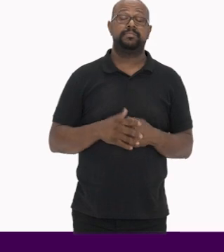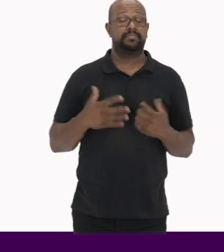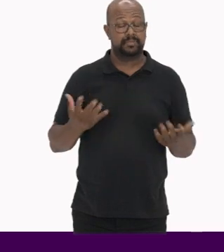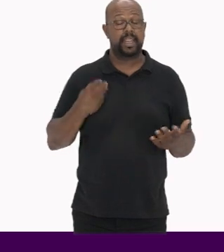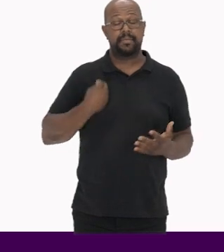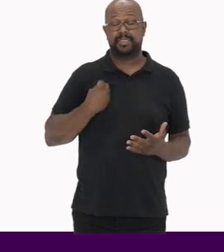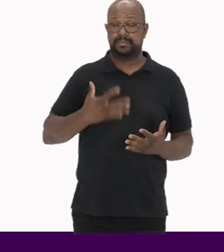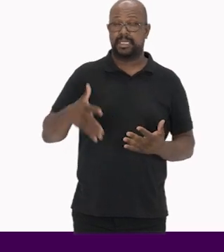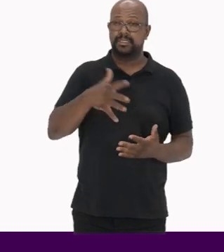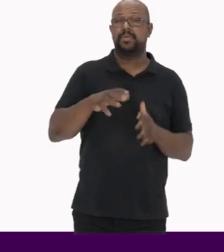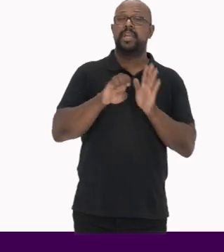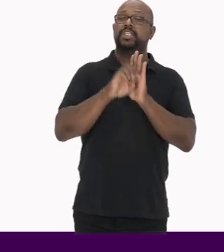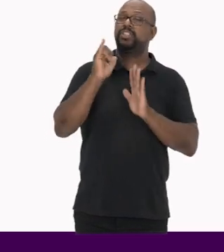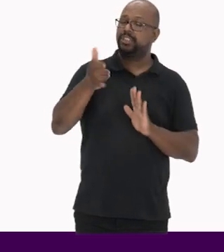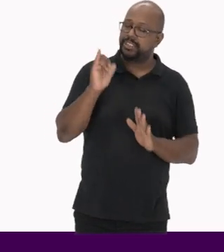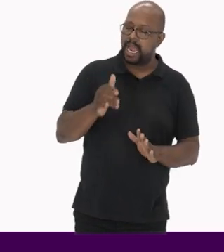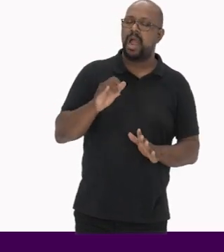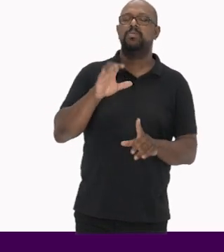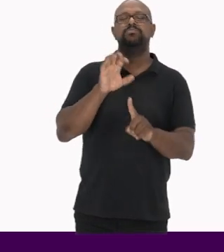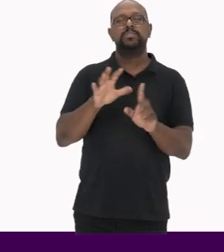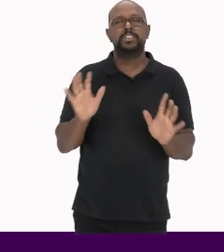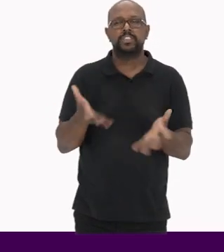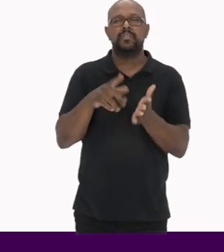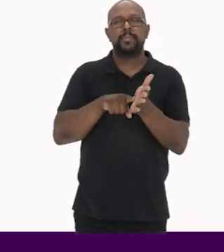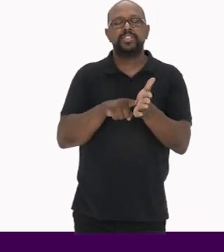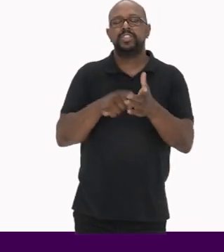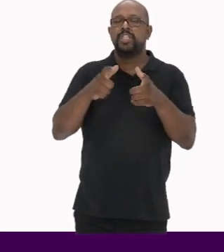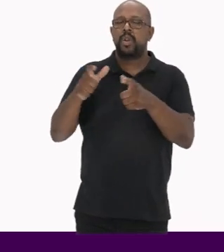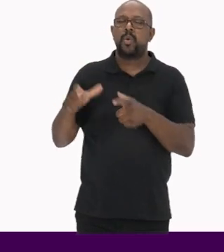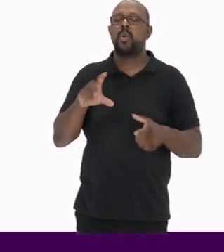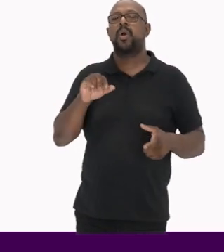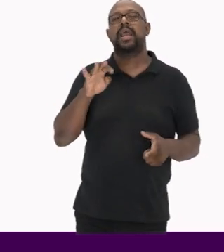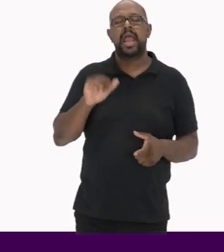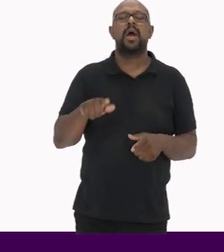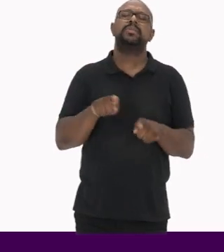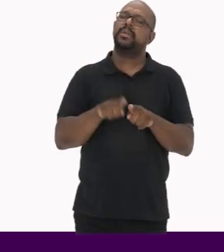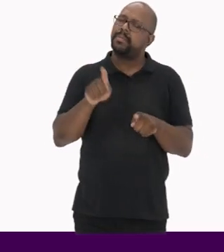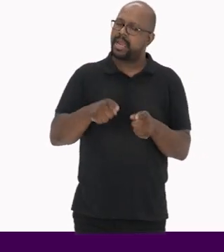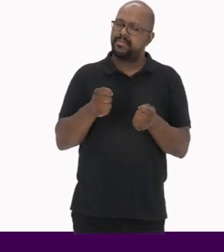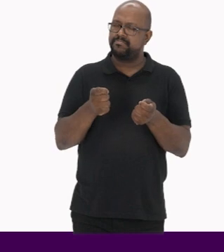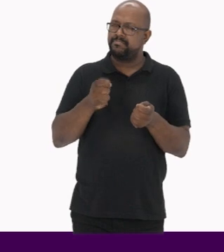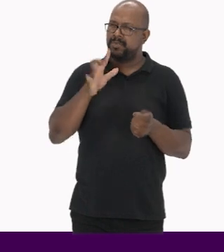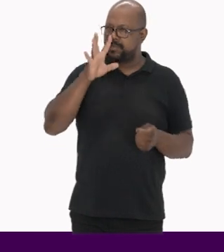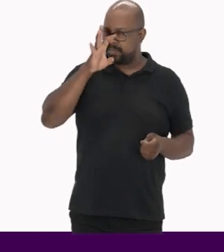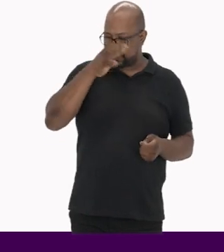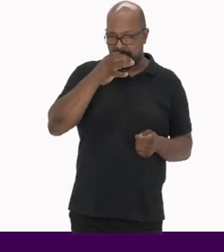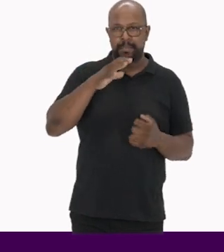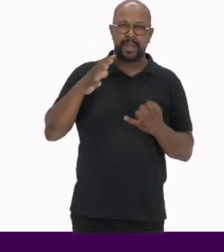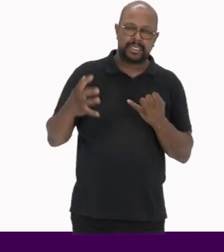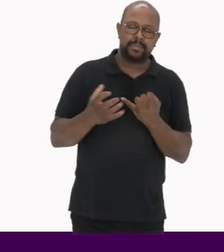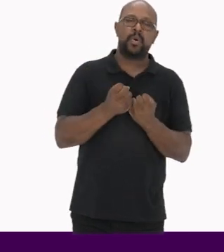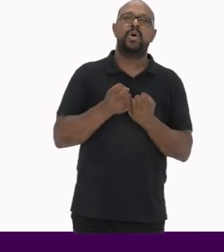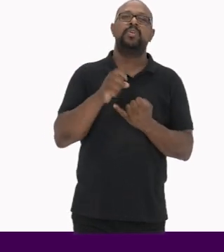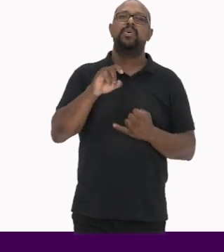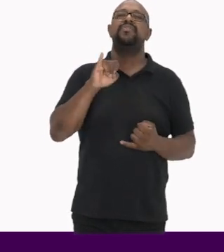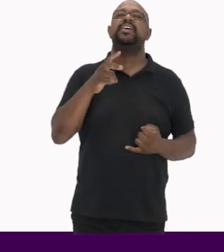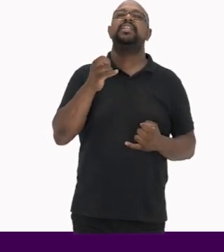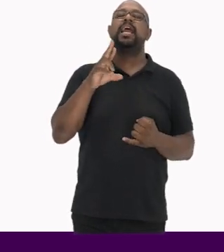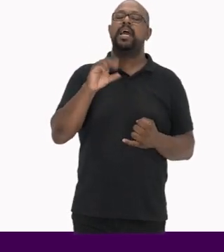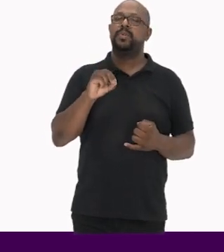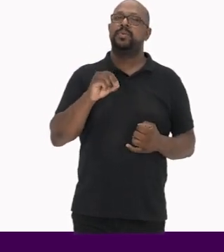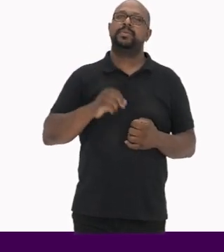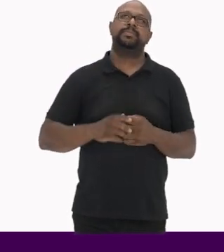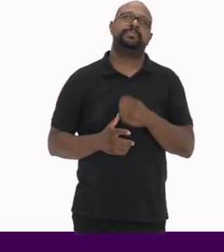A participação em editais e incentivo à pesquisa local Também são formas de manter os patrimônios e o